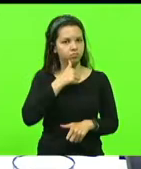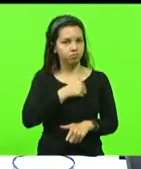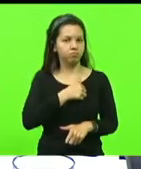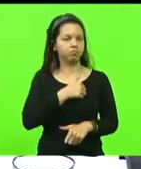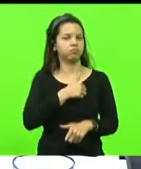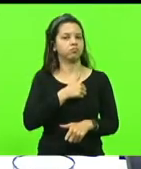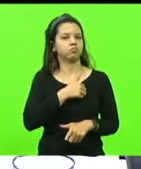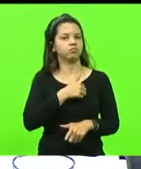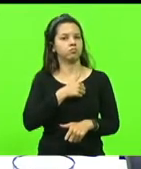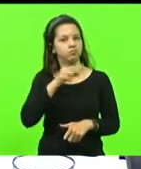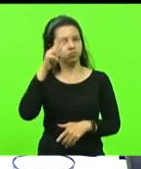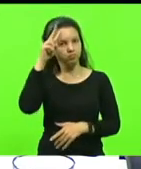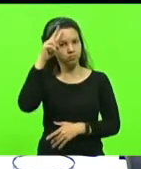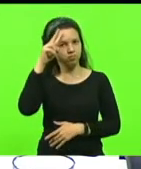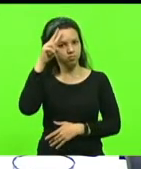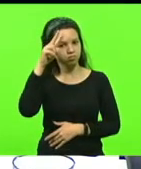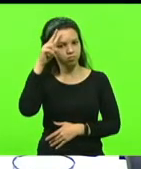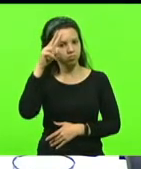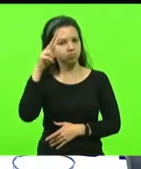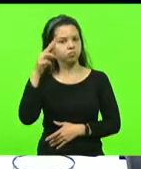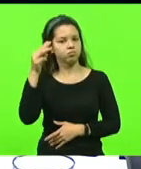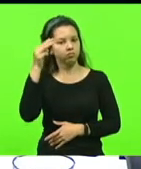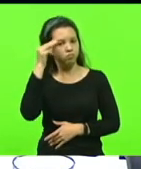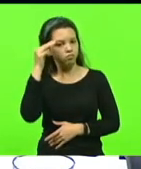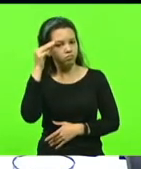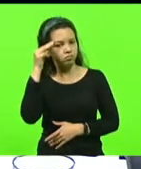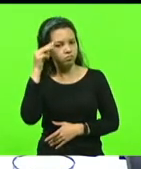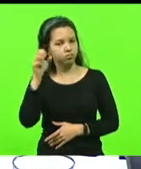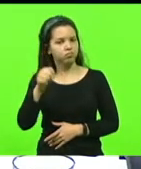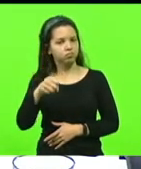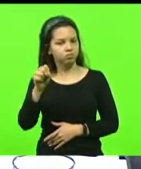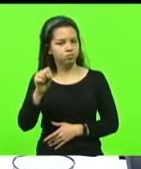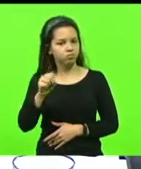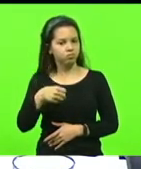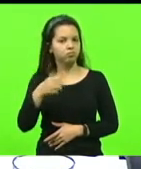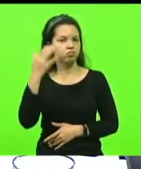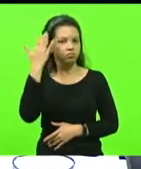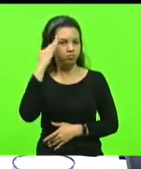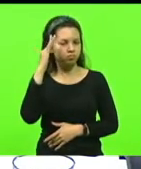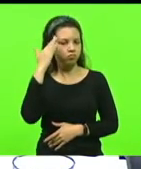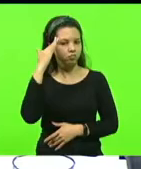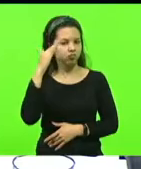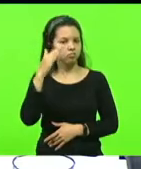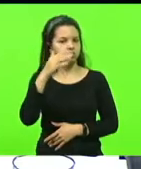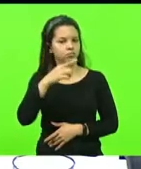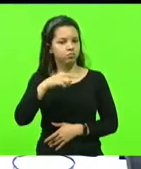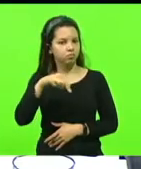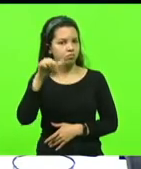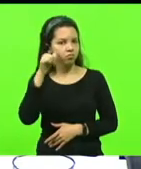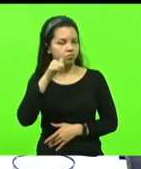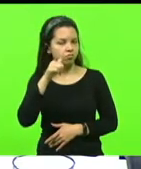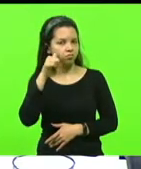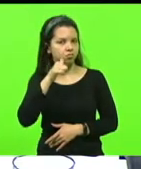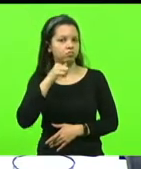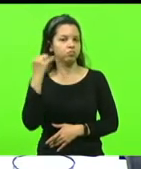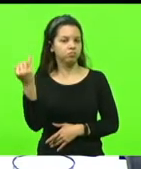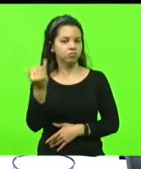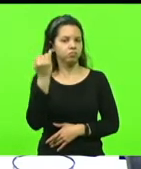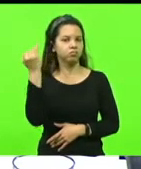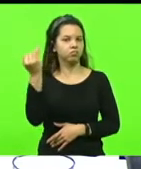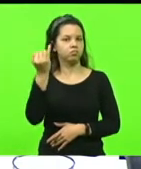vista da história, da memória, da compreensão do quanto as mulheres são fundamentais na